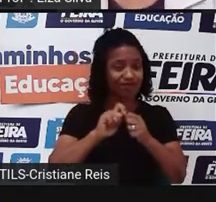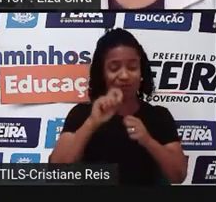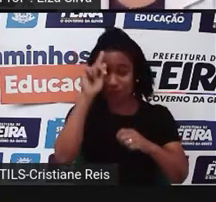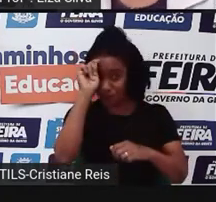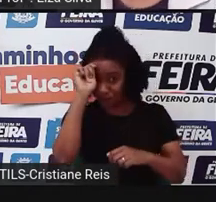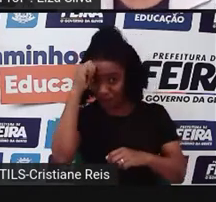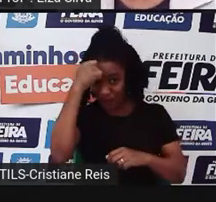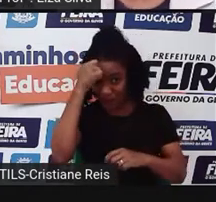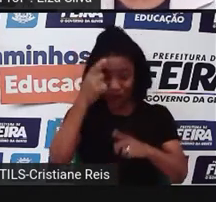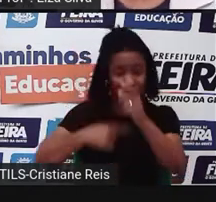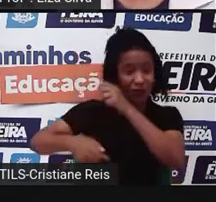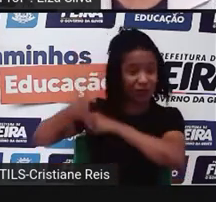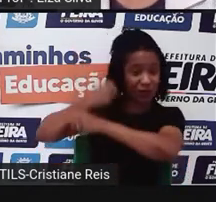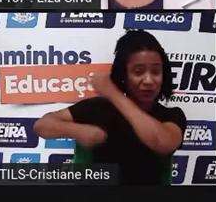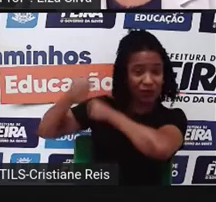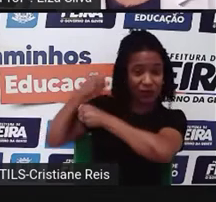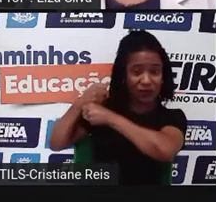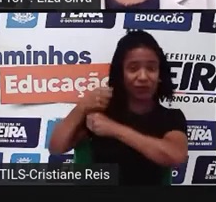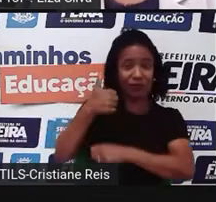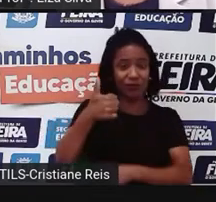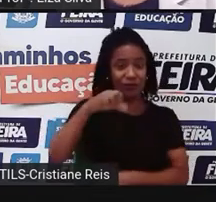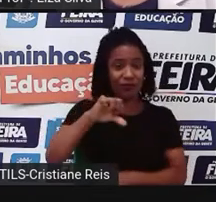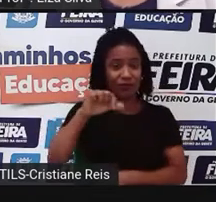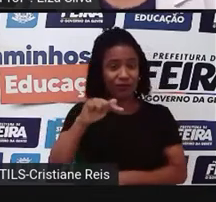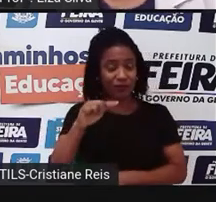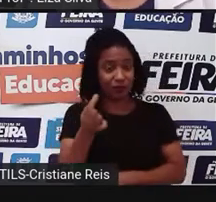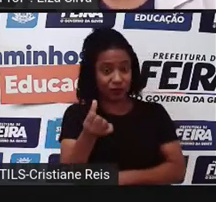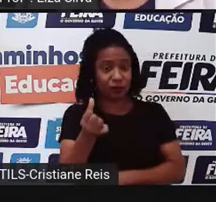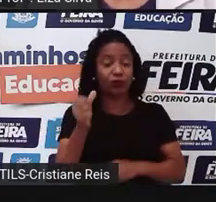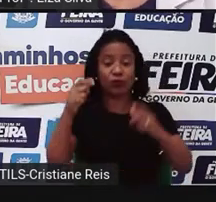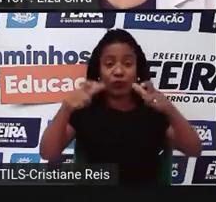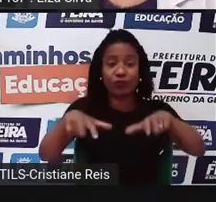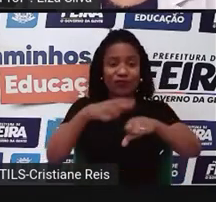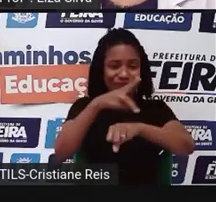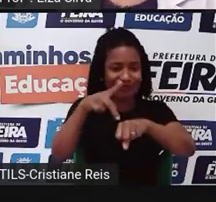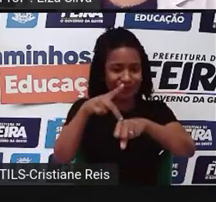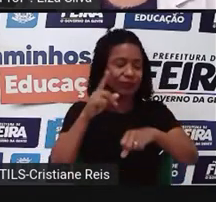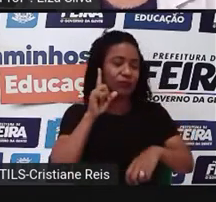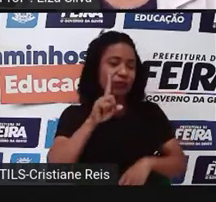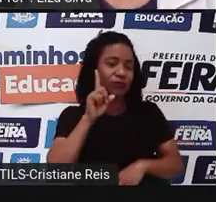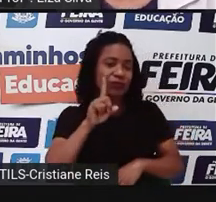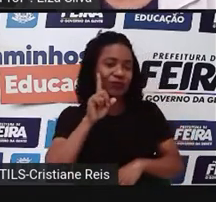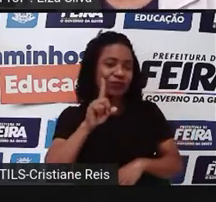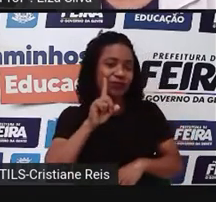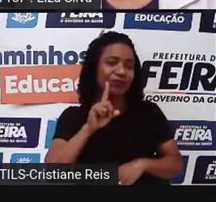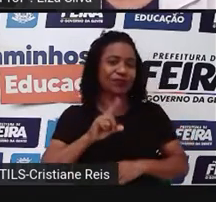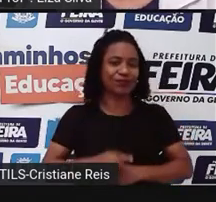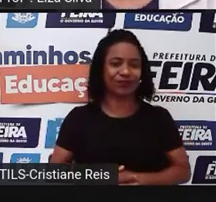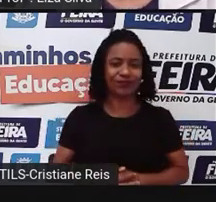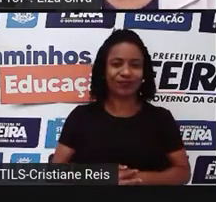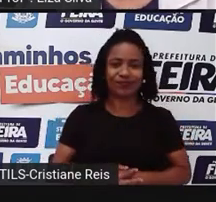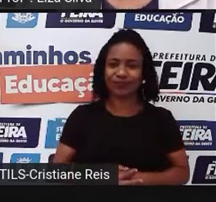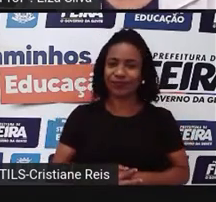começou lá em 1976 nos Estados Unidos. O evento é um